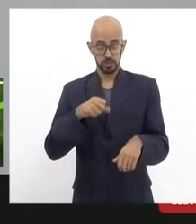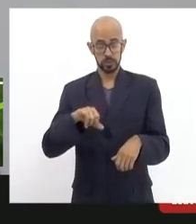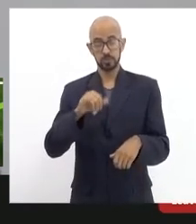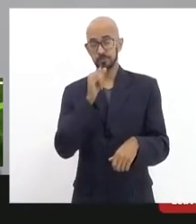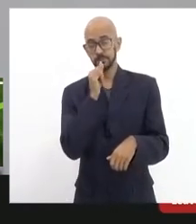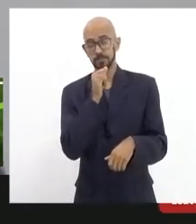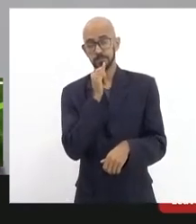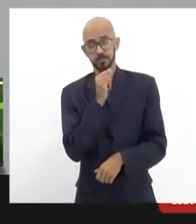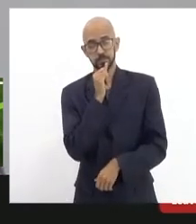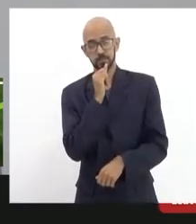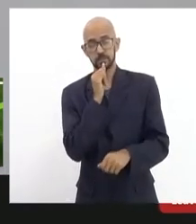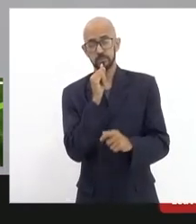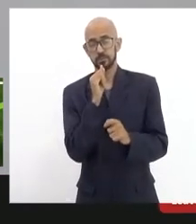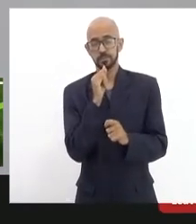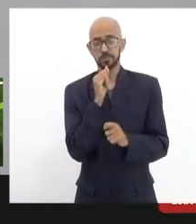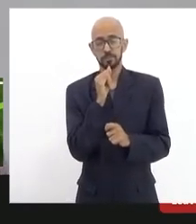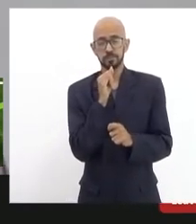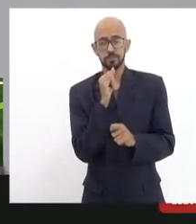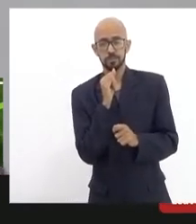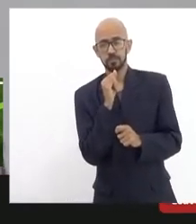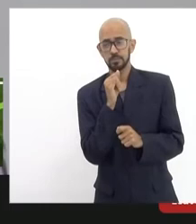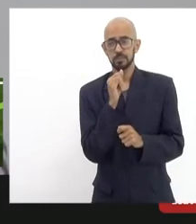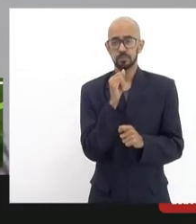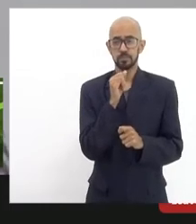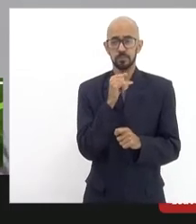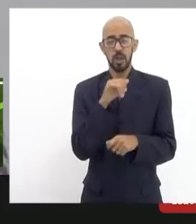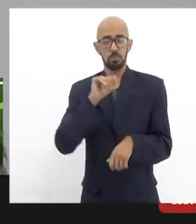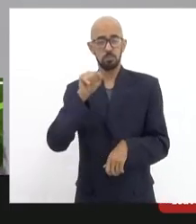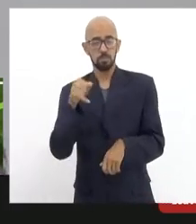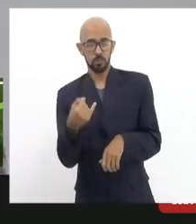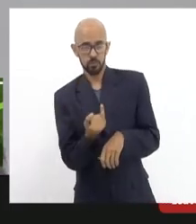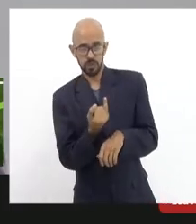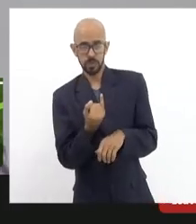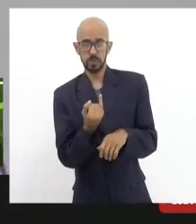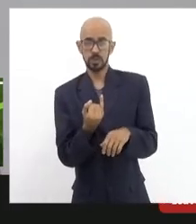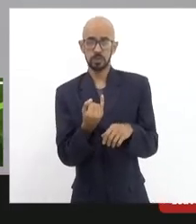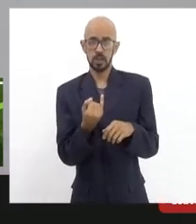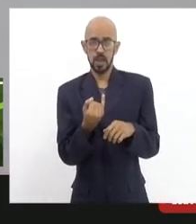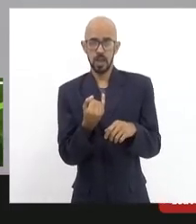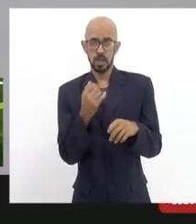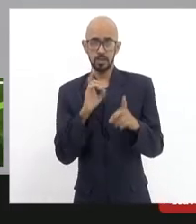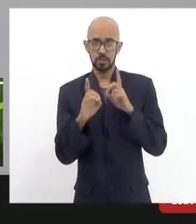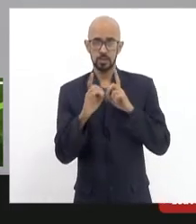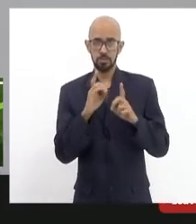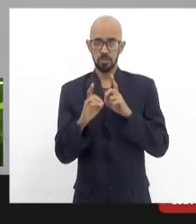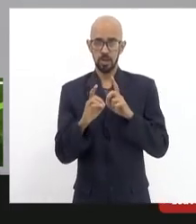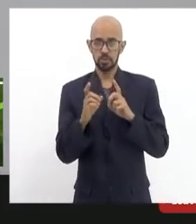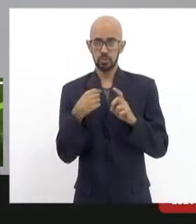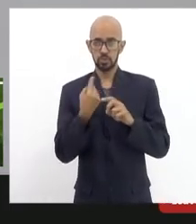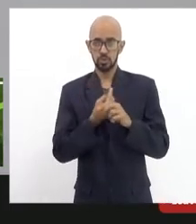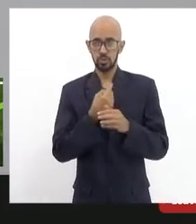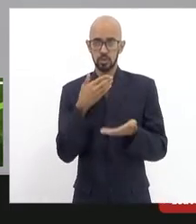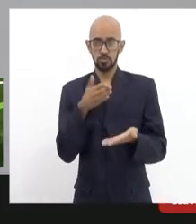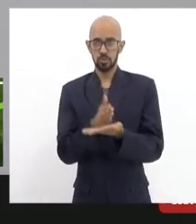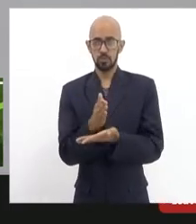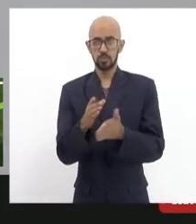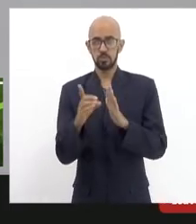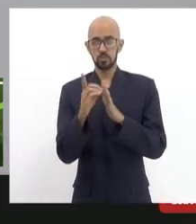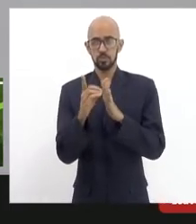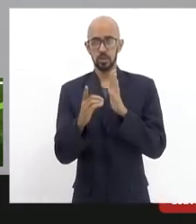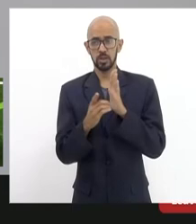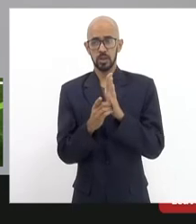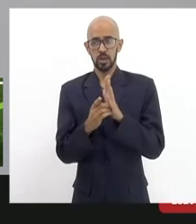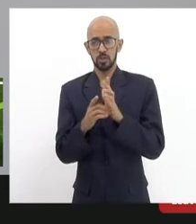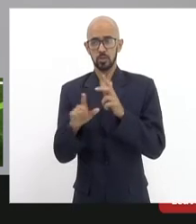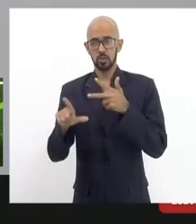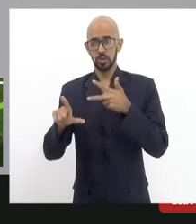caso de em proveito da ampliação desse debate nós aprovamos um decreto legislativo que